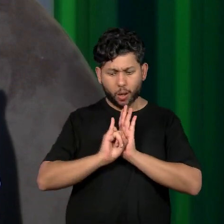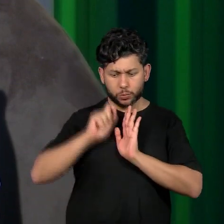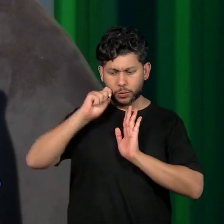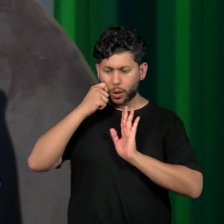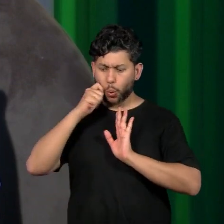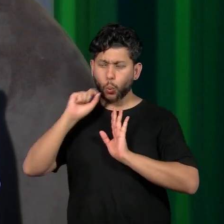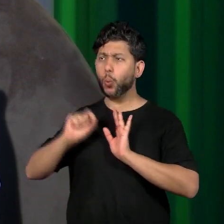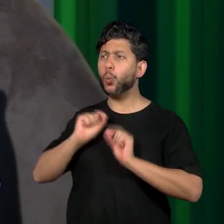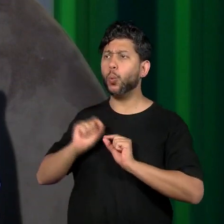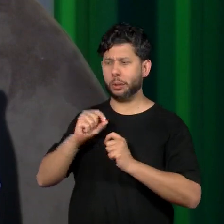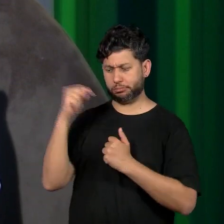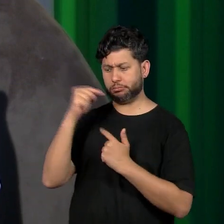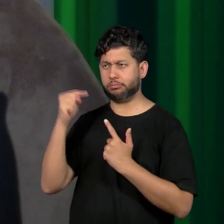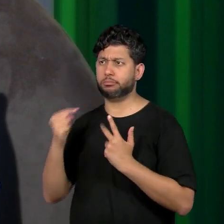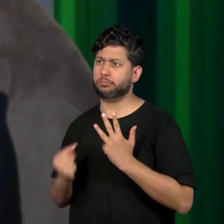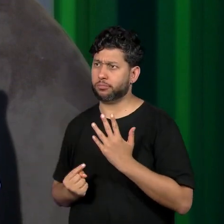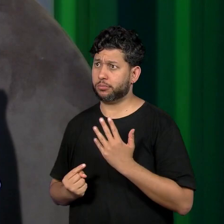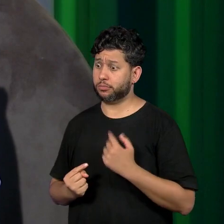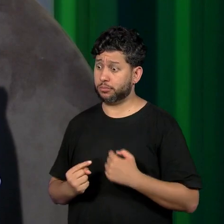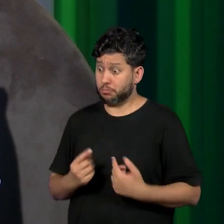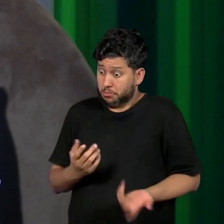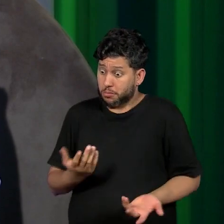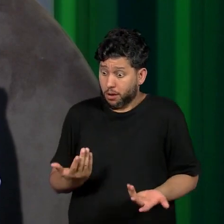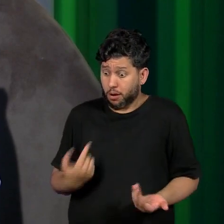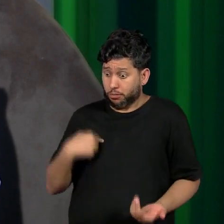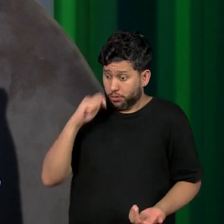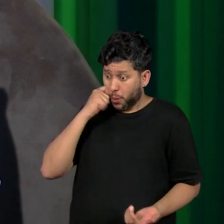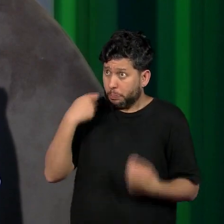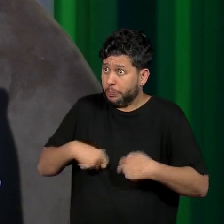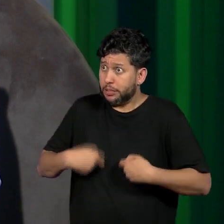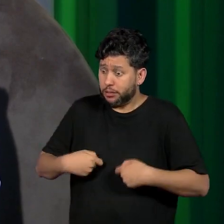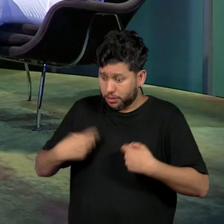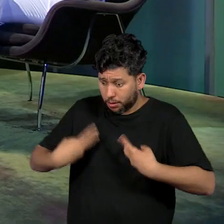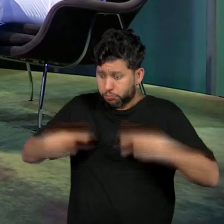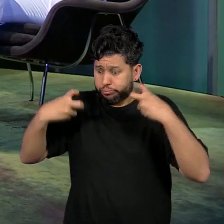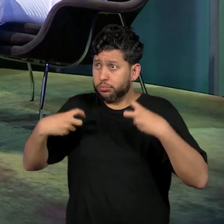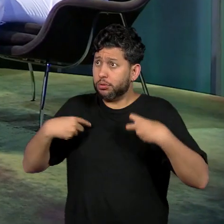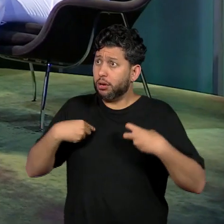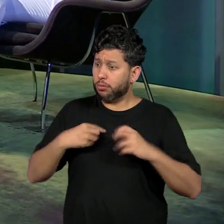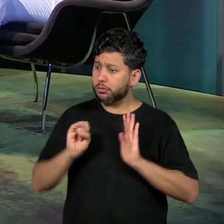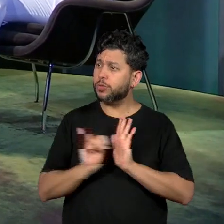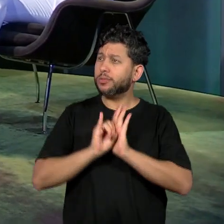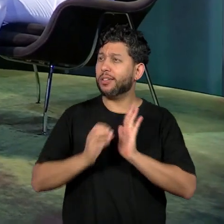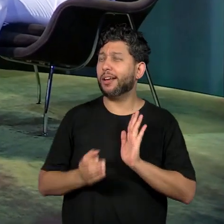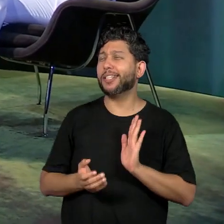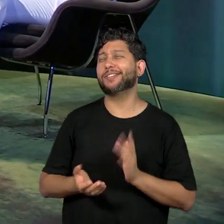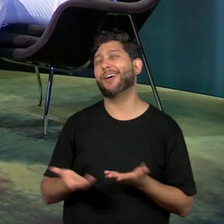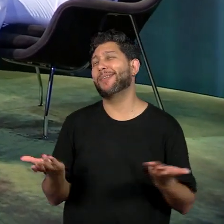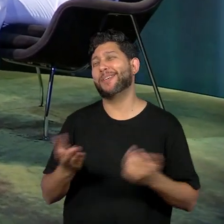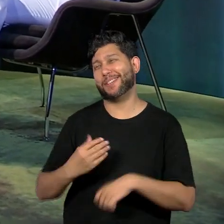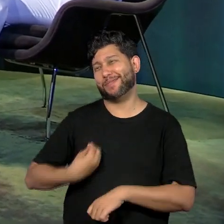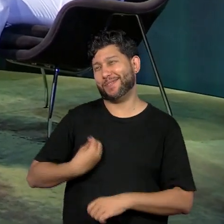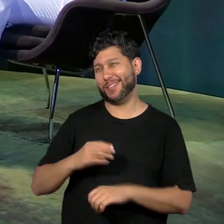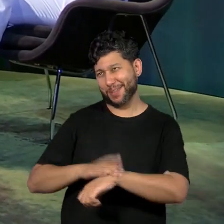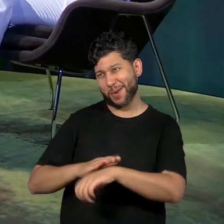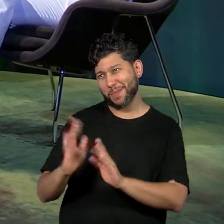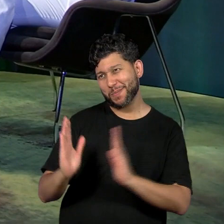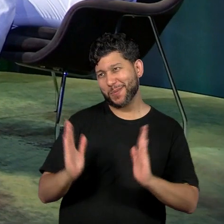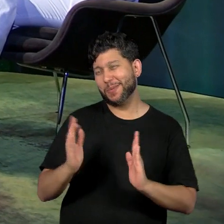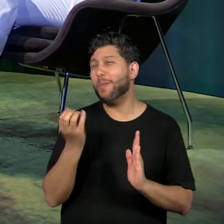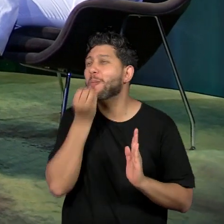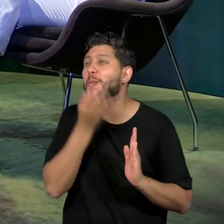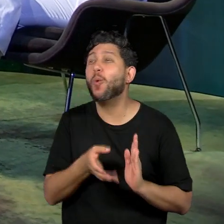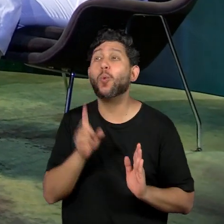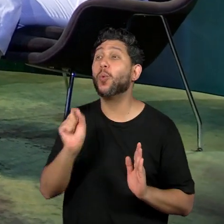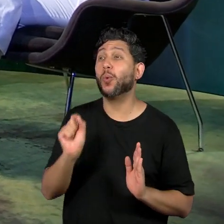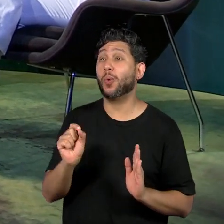fazer isso, nos identificarmos. E muito bom desse momento que nós estamos construindo,